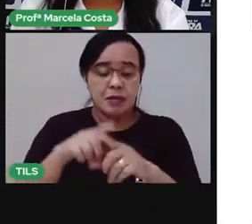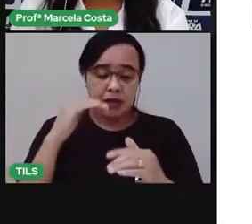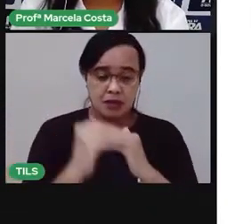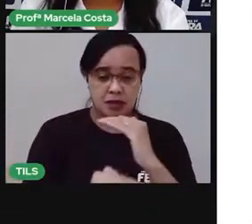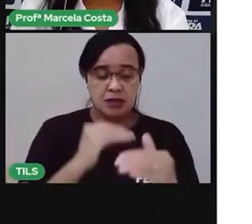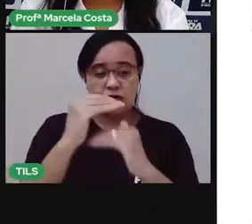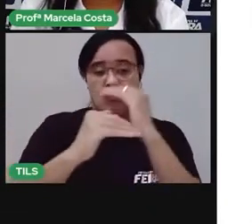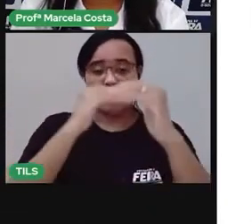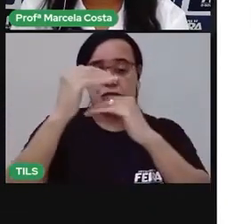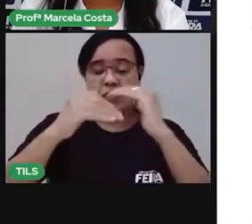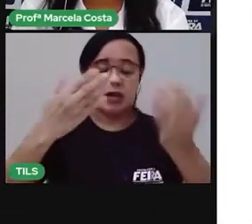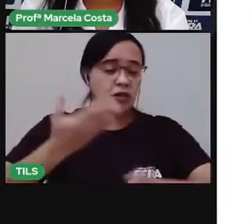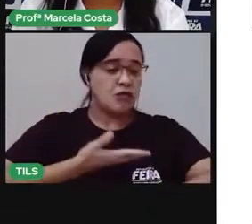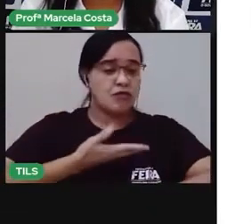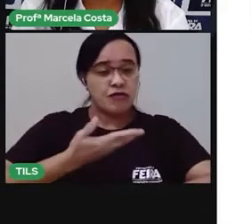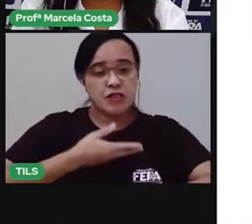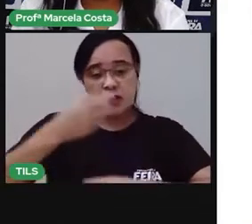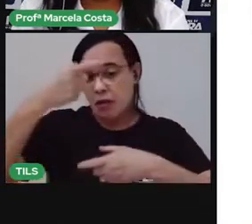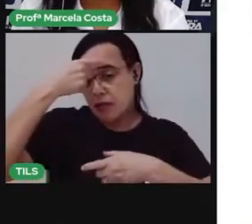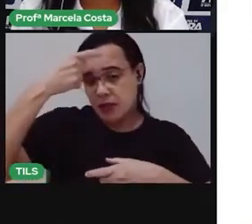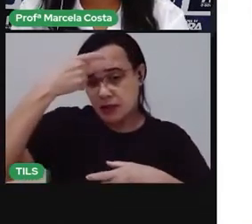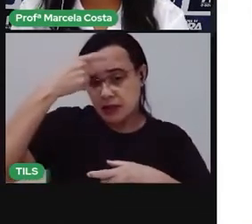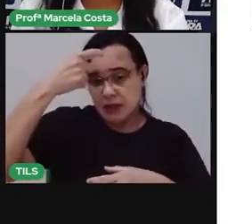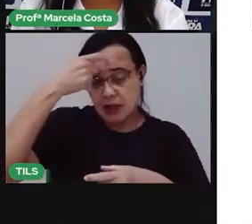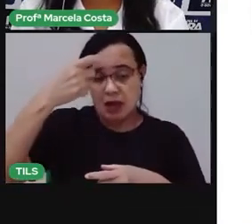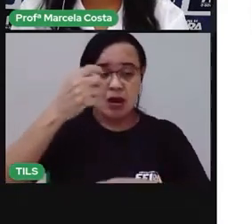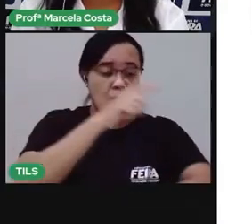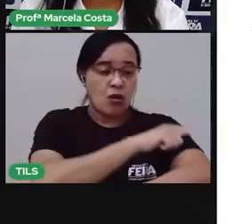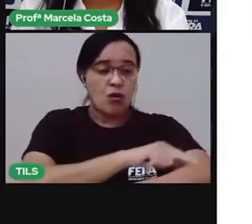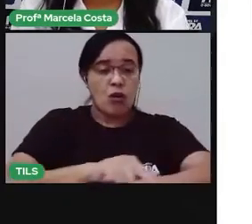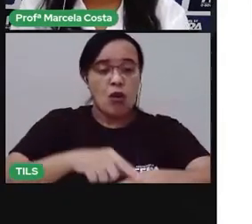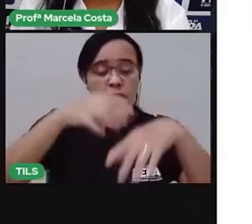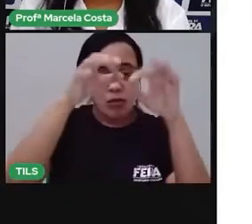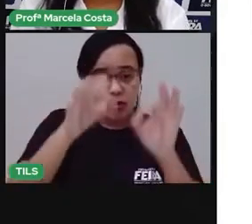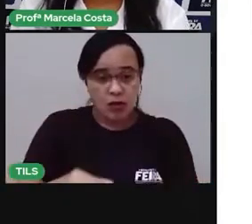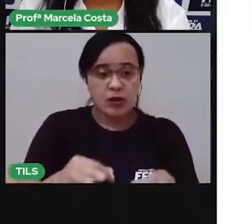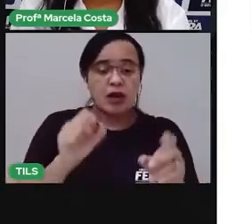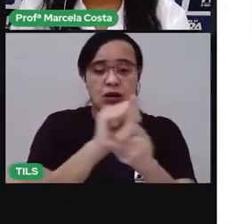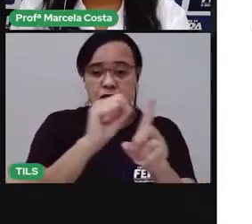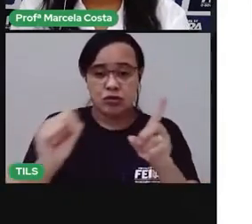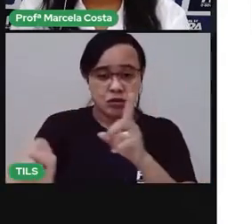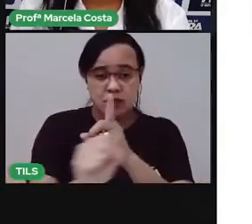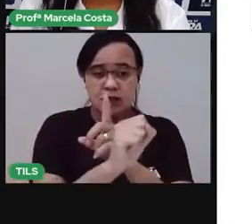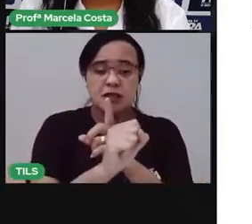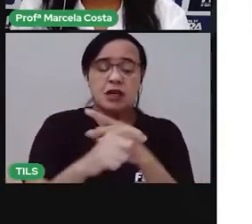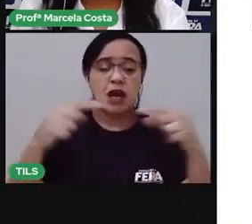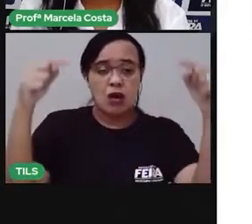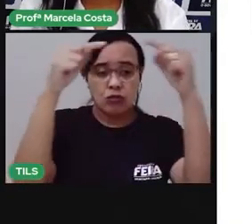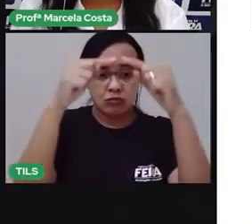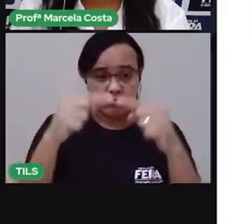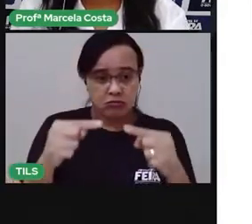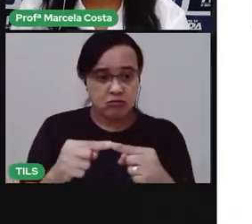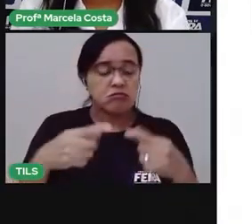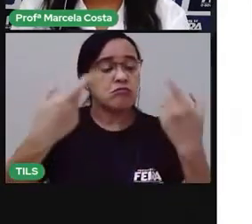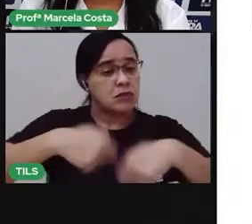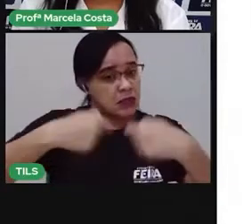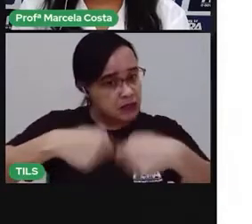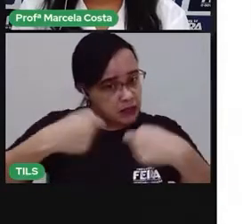moral, espiritual e social adequados. Desenhe como é a sua casa.